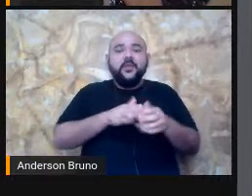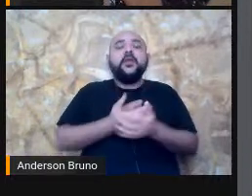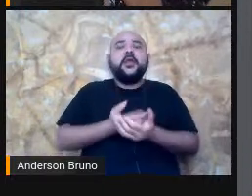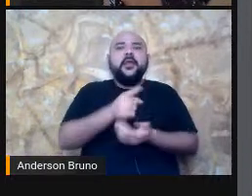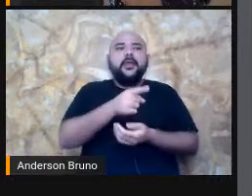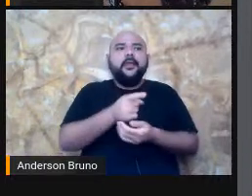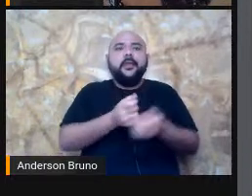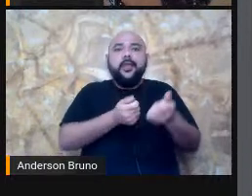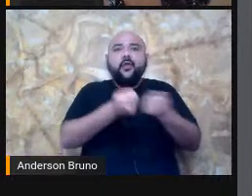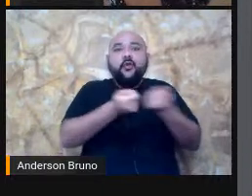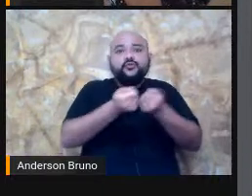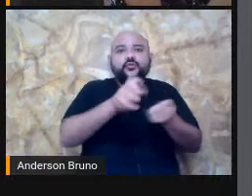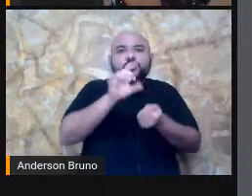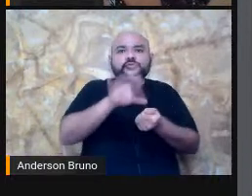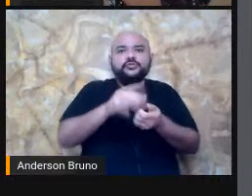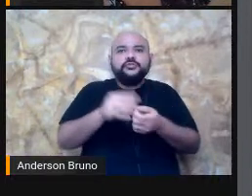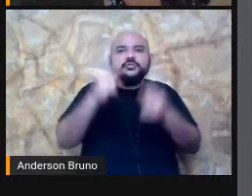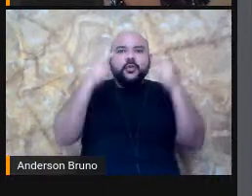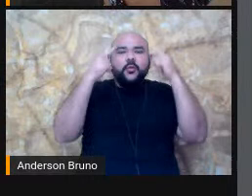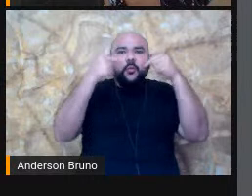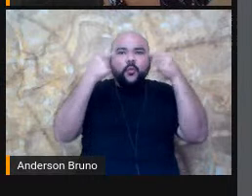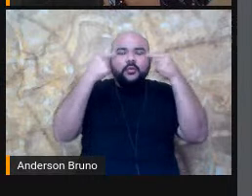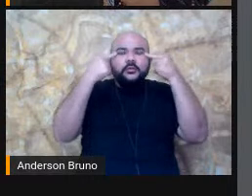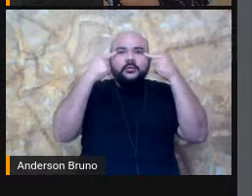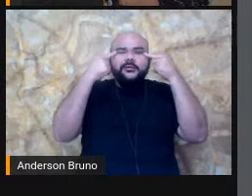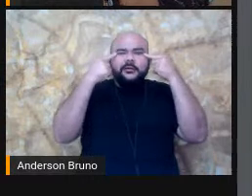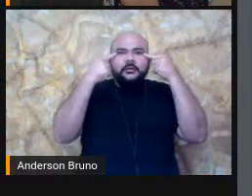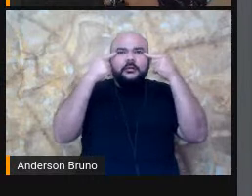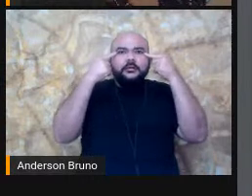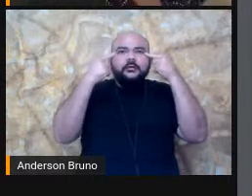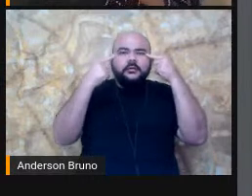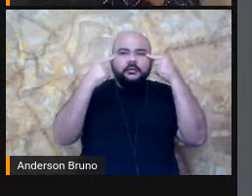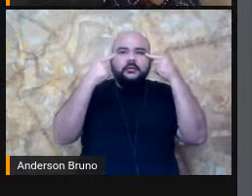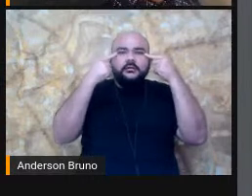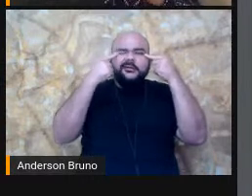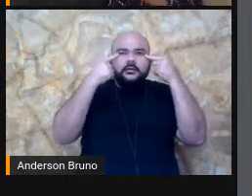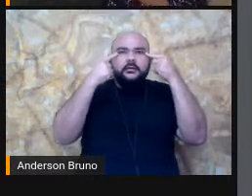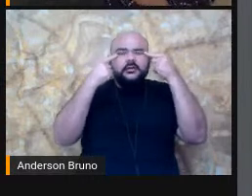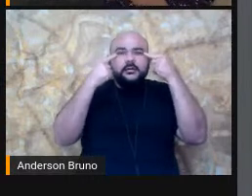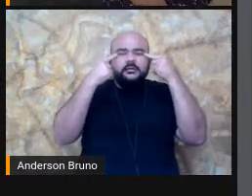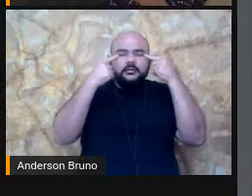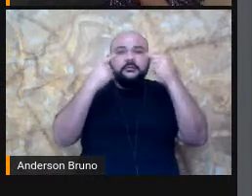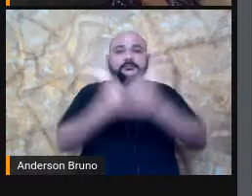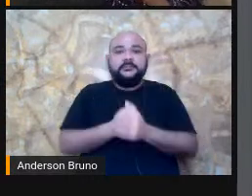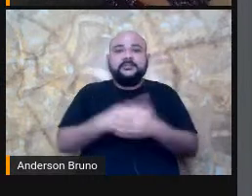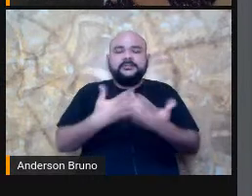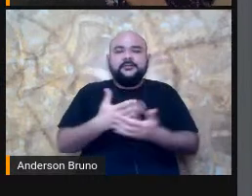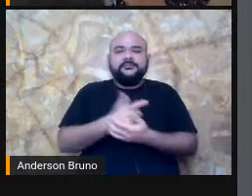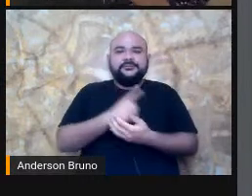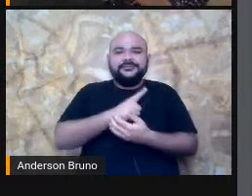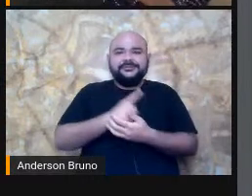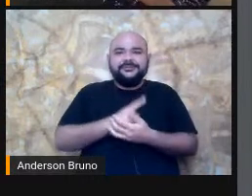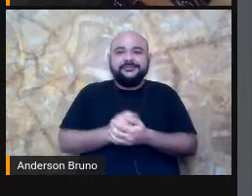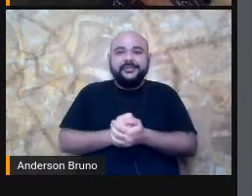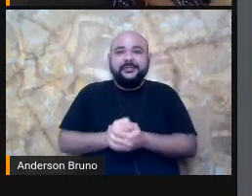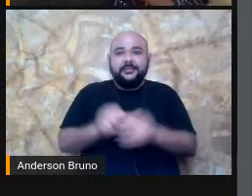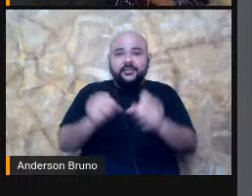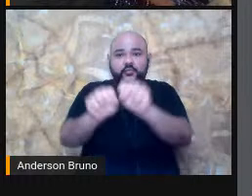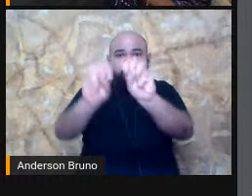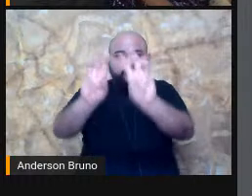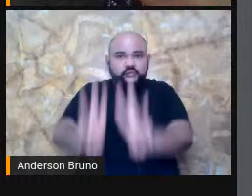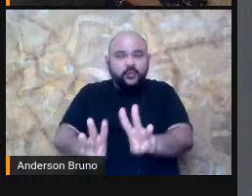E ele pisca Né? Os olhos E acessa A um software Específico No